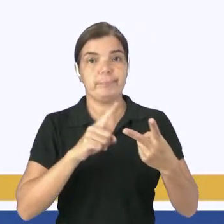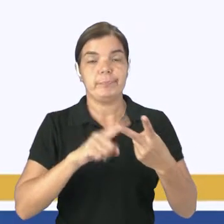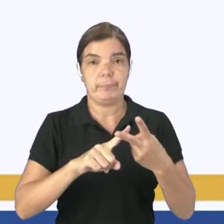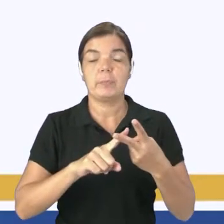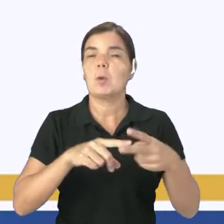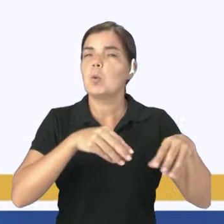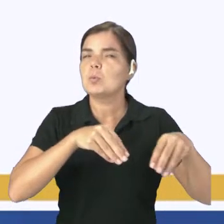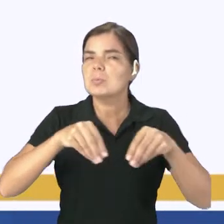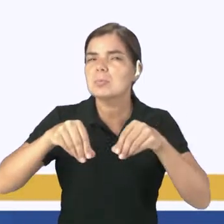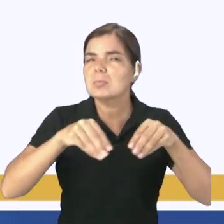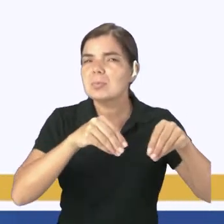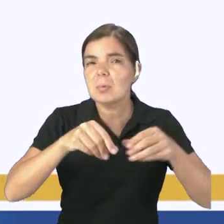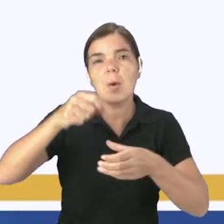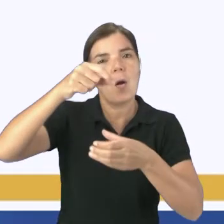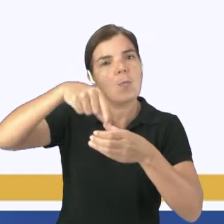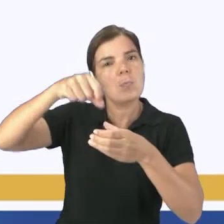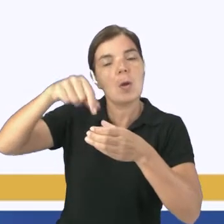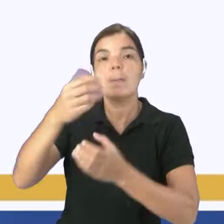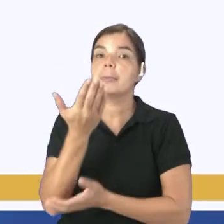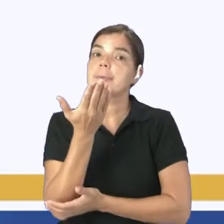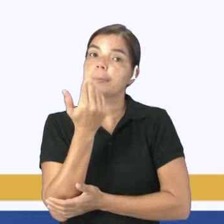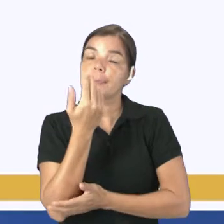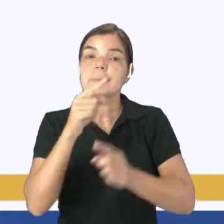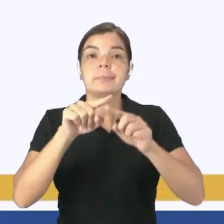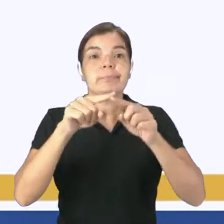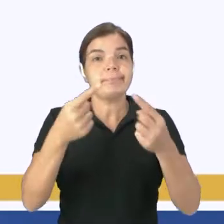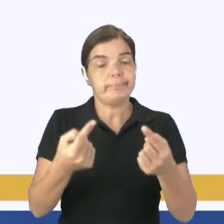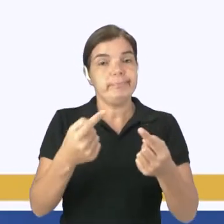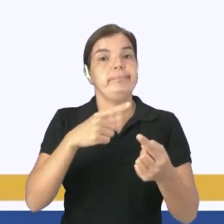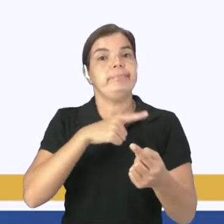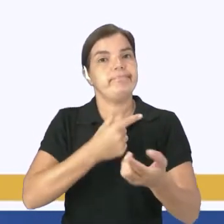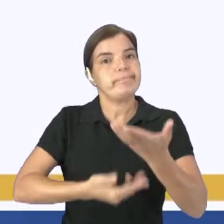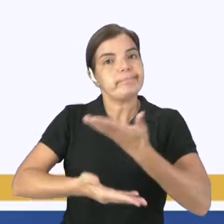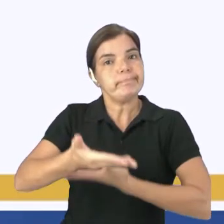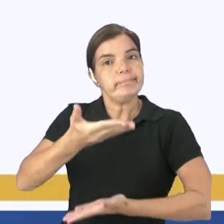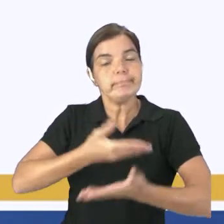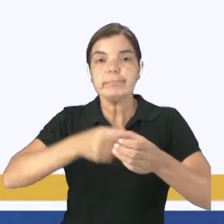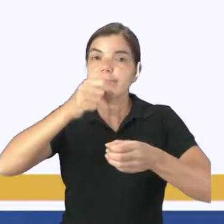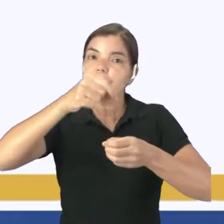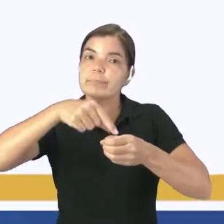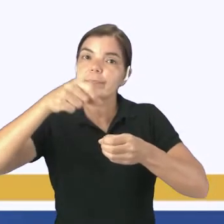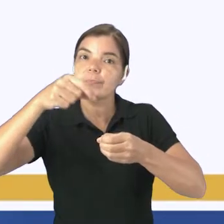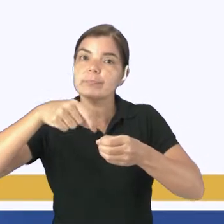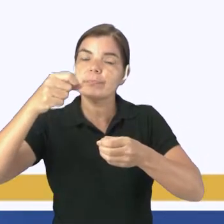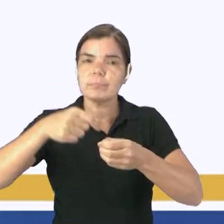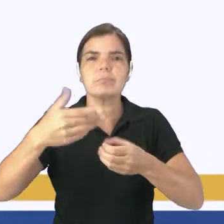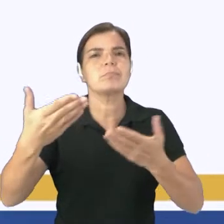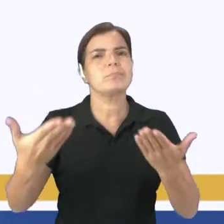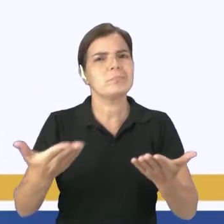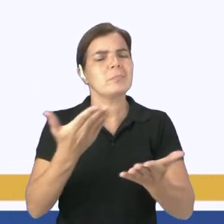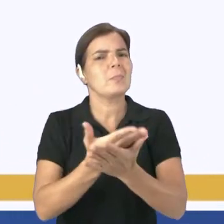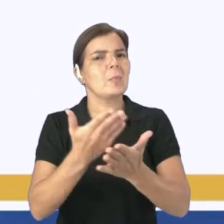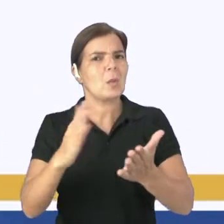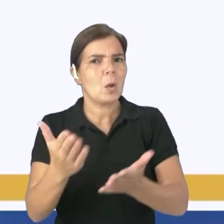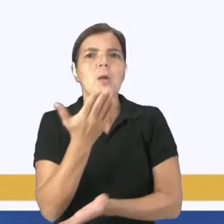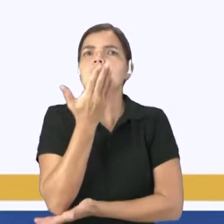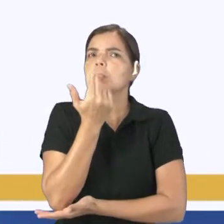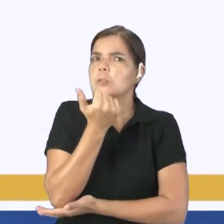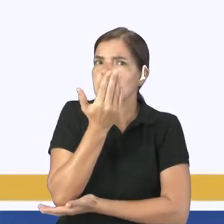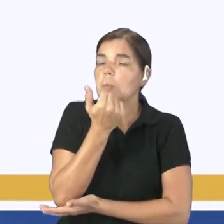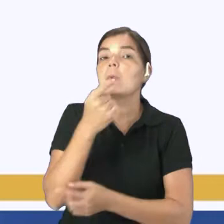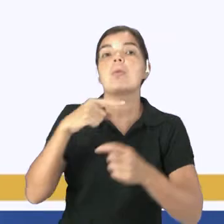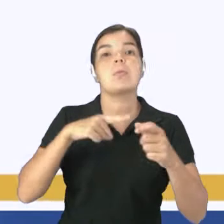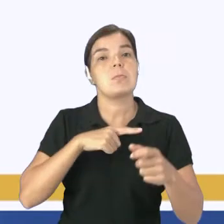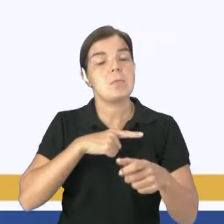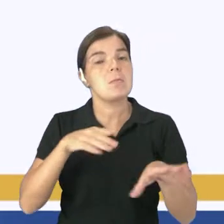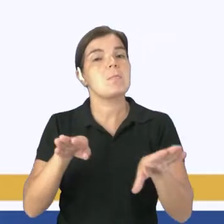produzindo muitos alimentos, mas, além de ter essa relação do solo, apesar de acabar produzindo alimentos, né? Tem a questão